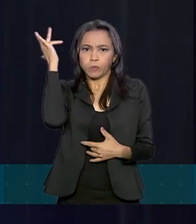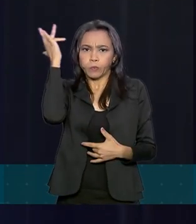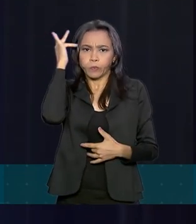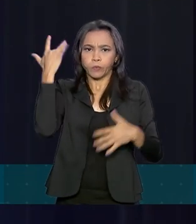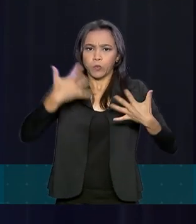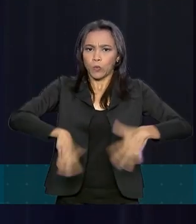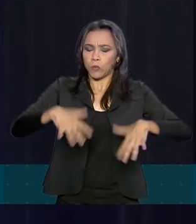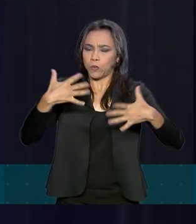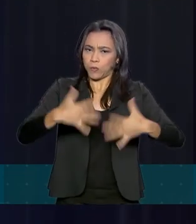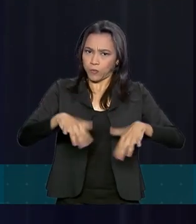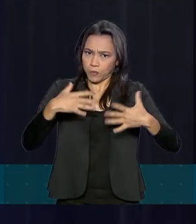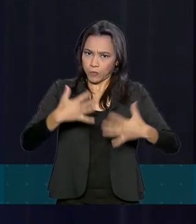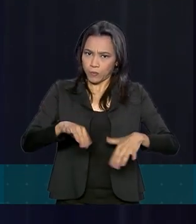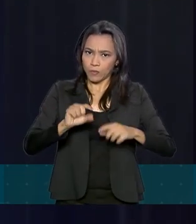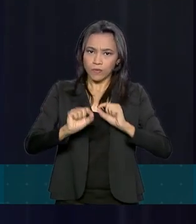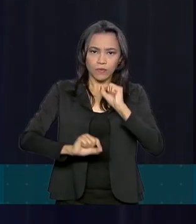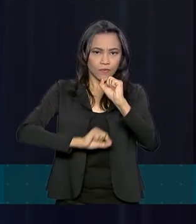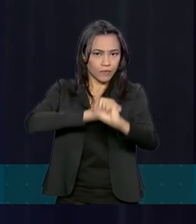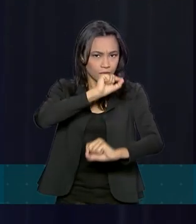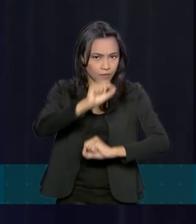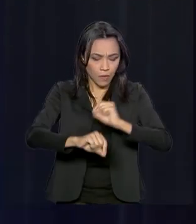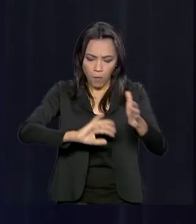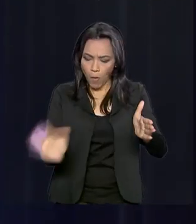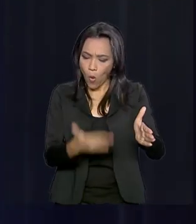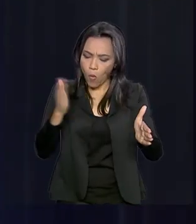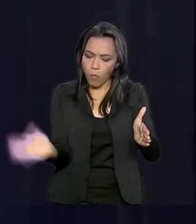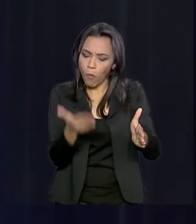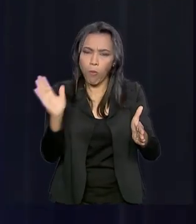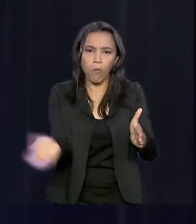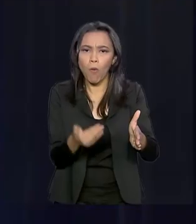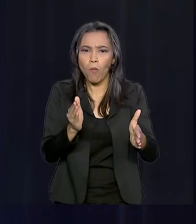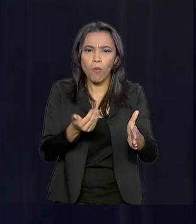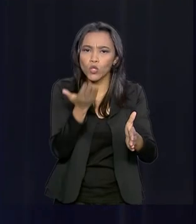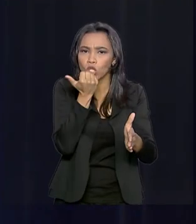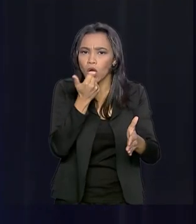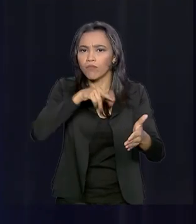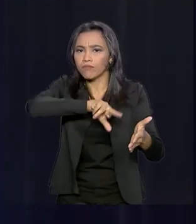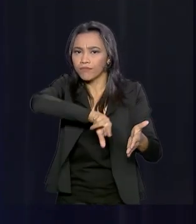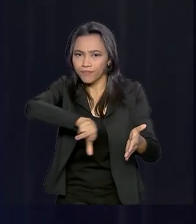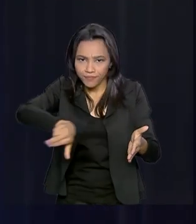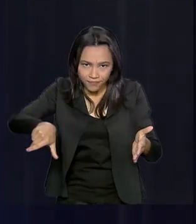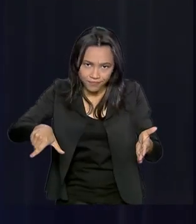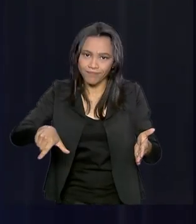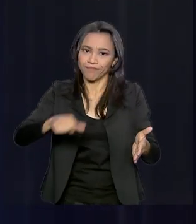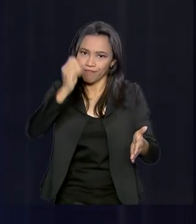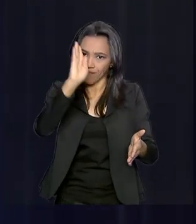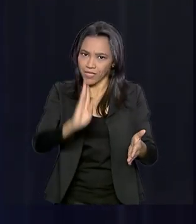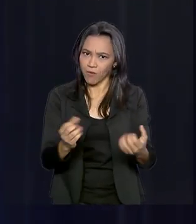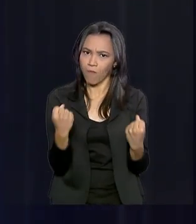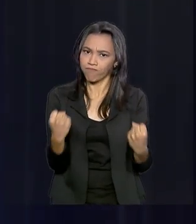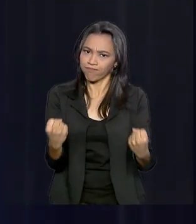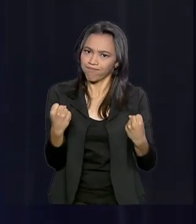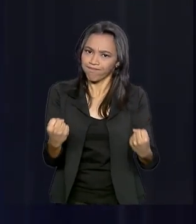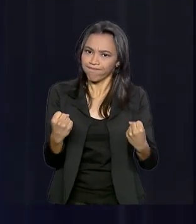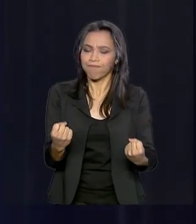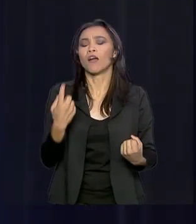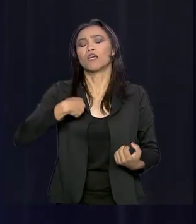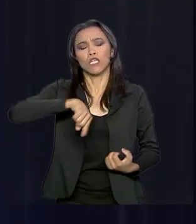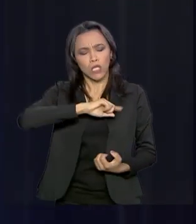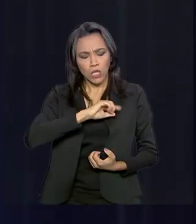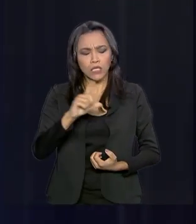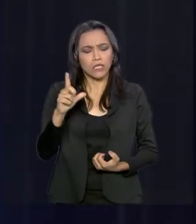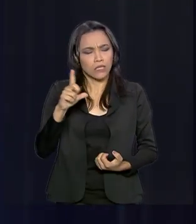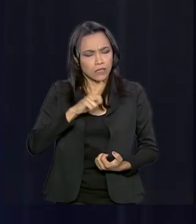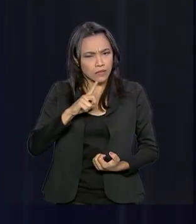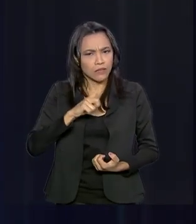de alimentos, de produção de alimentos. E nós damos sustentabilidade